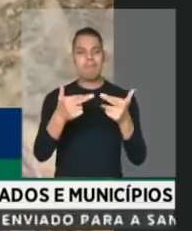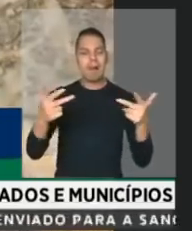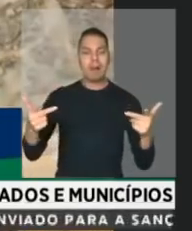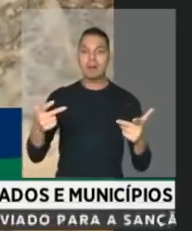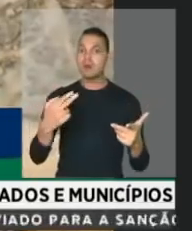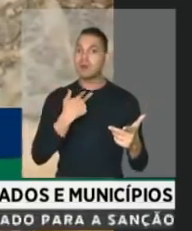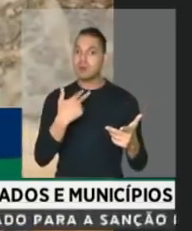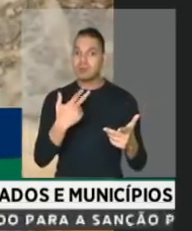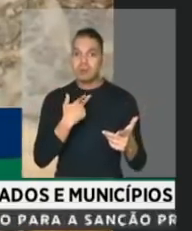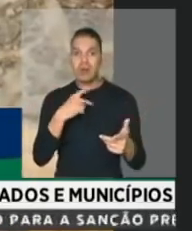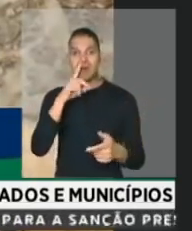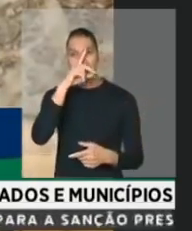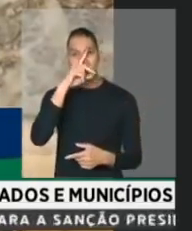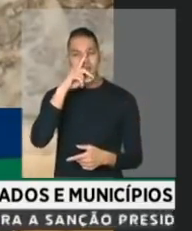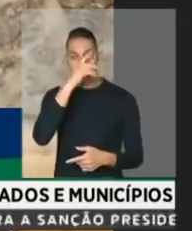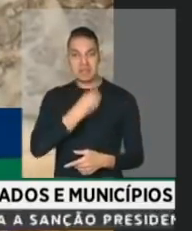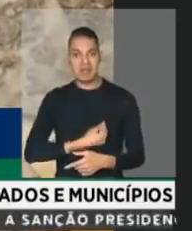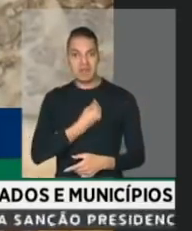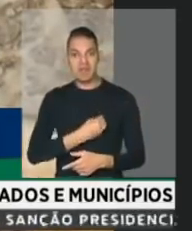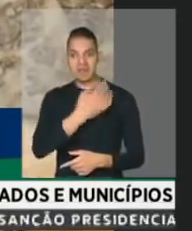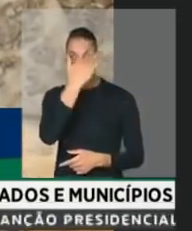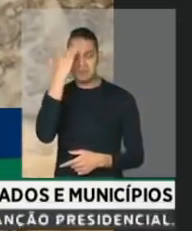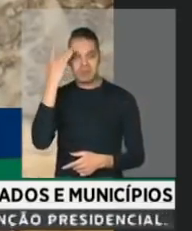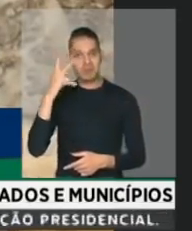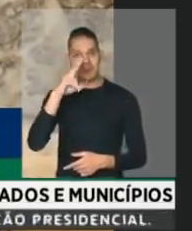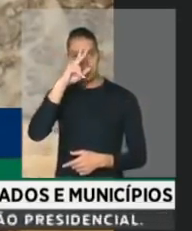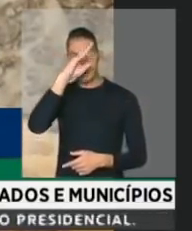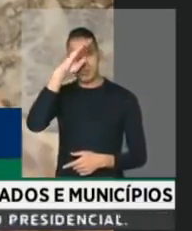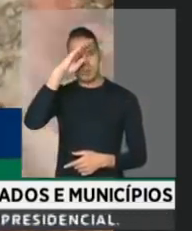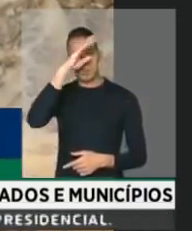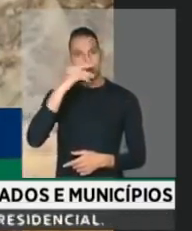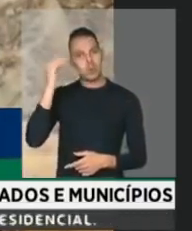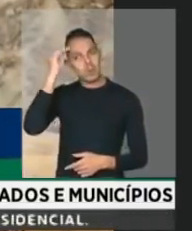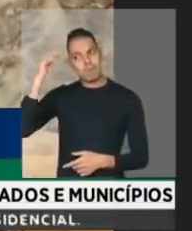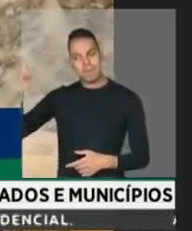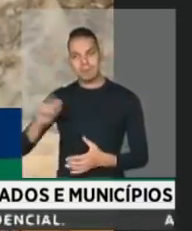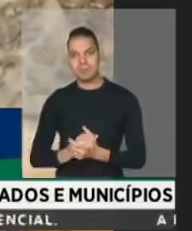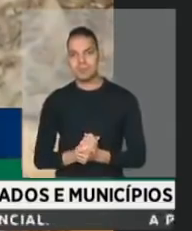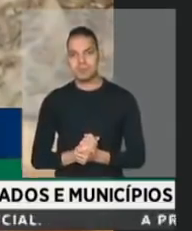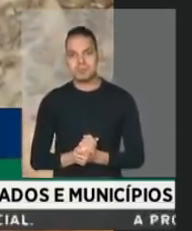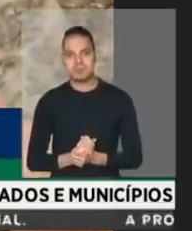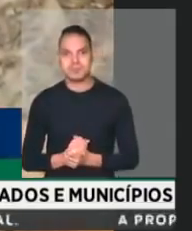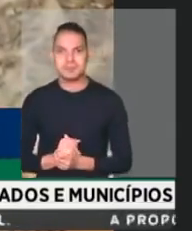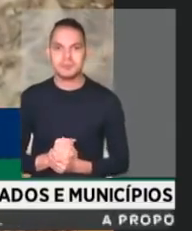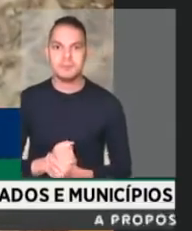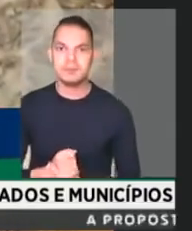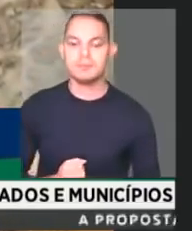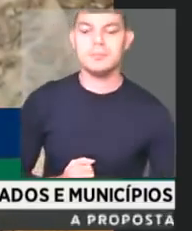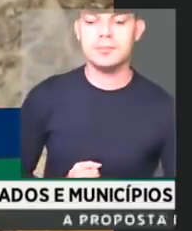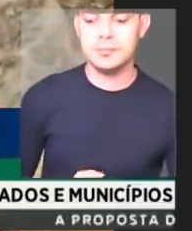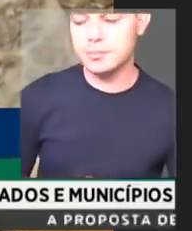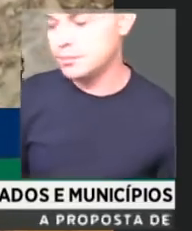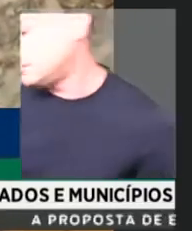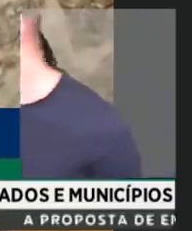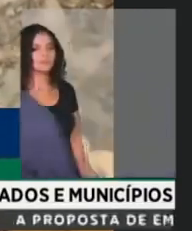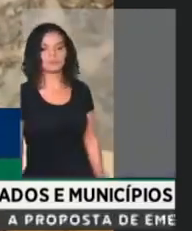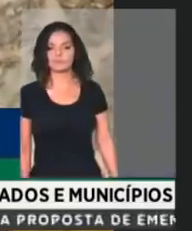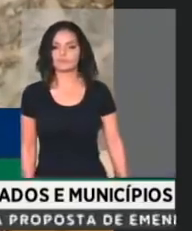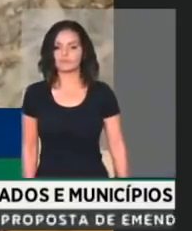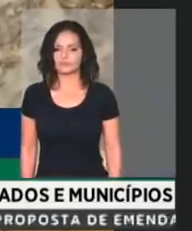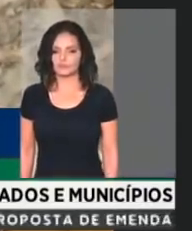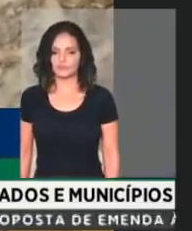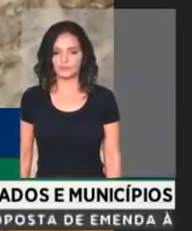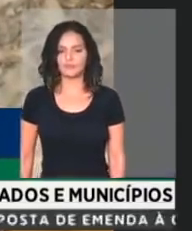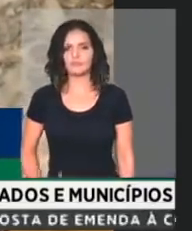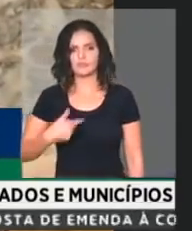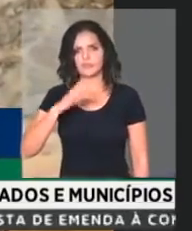as pessoas em risco. Quem vai matar as pessoas é o presidente da República. essas mortes nós temos que responsabilizar o